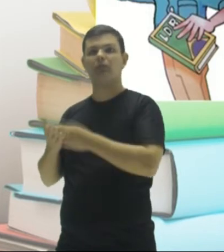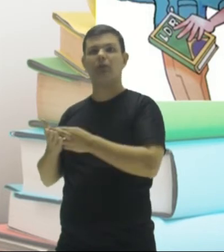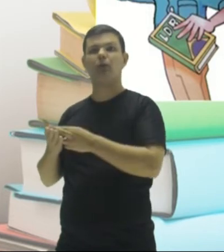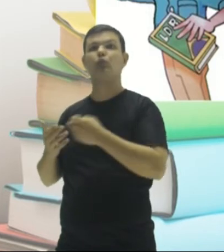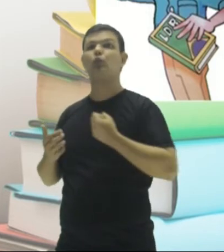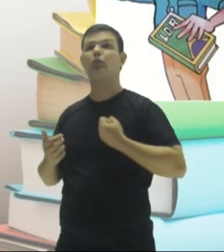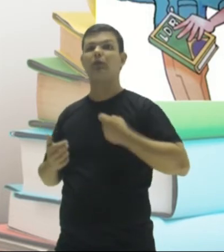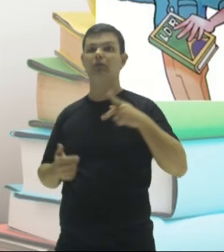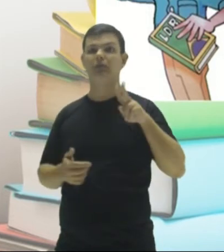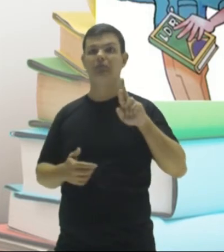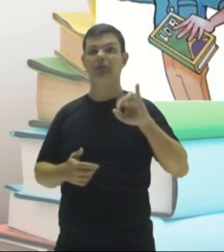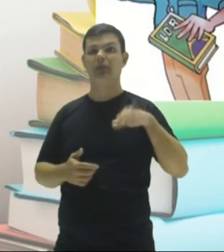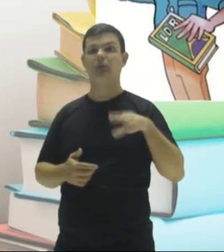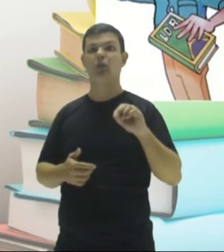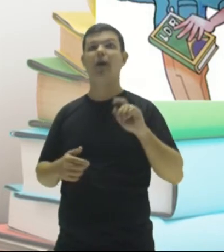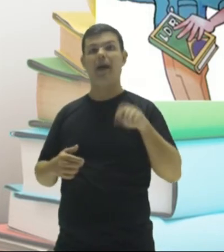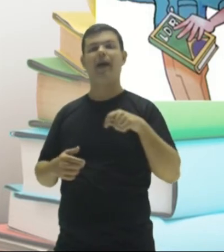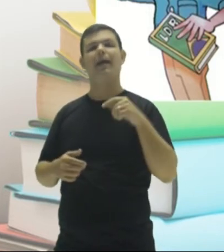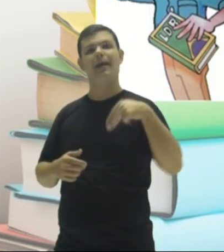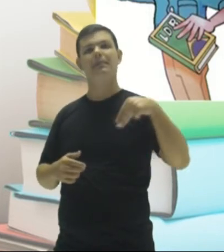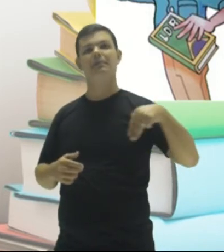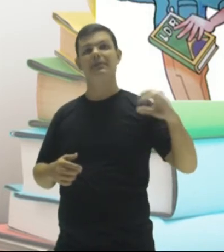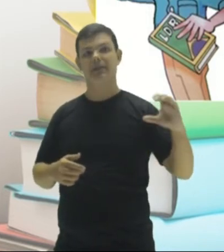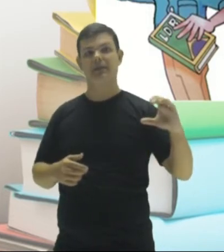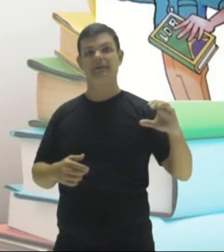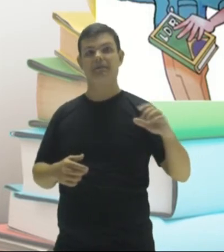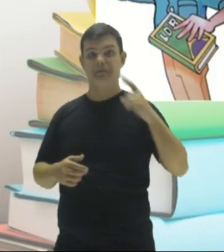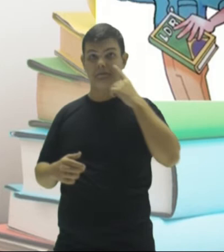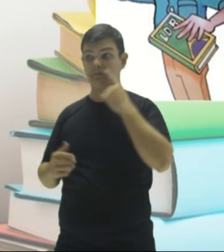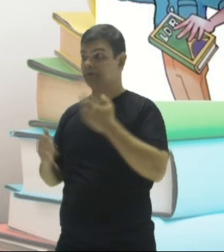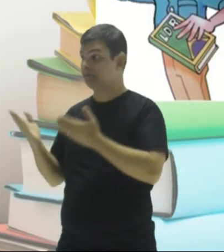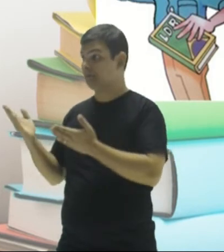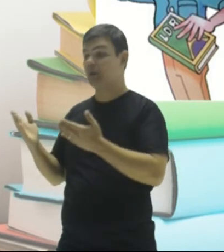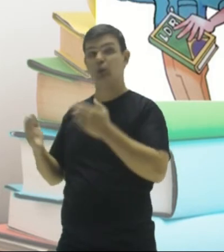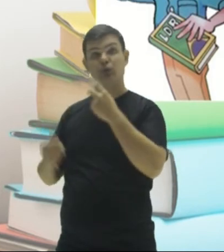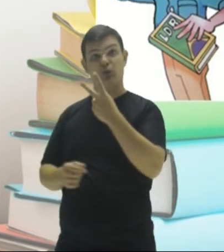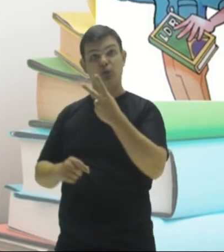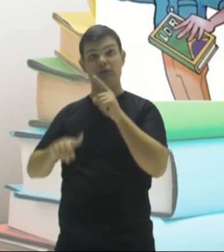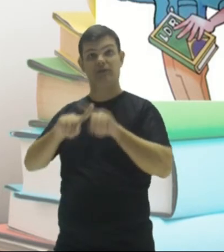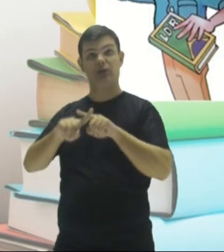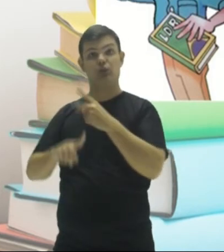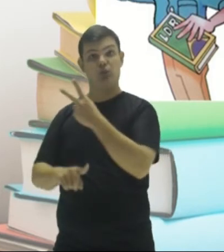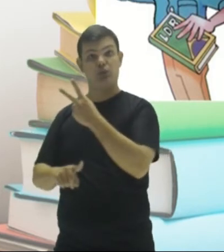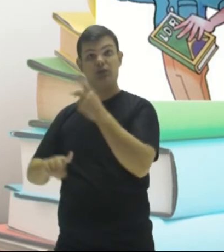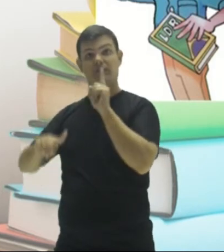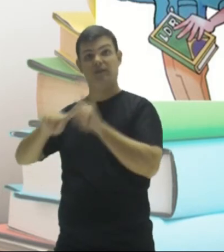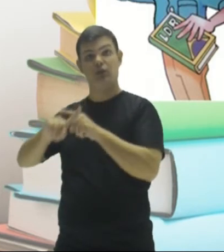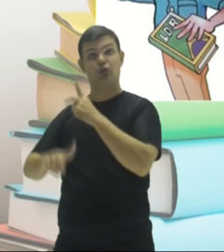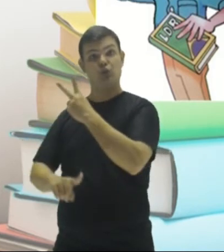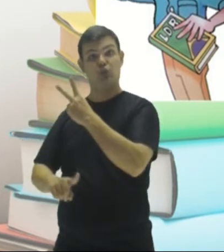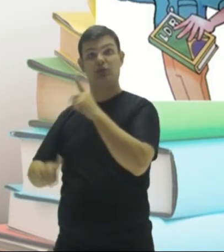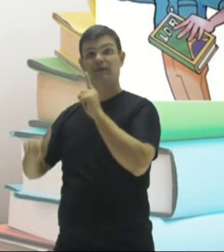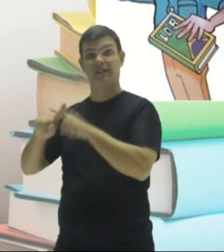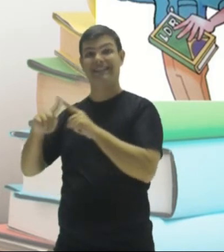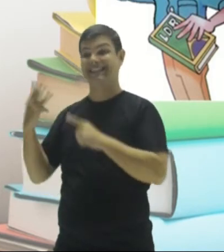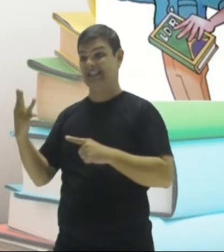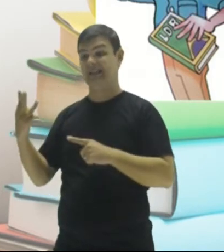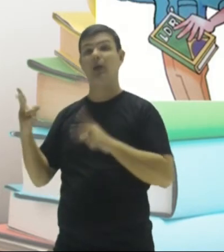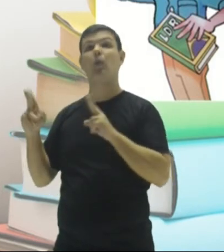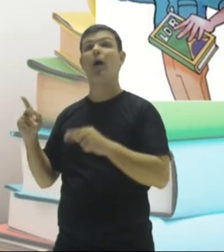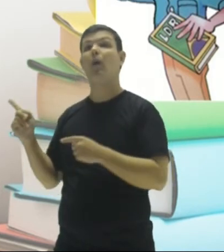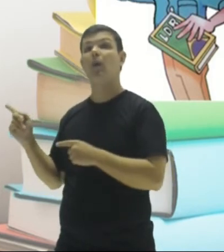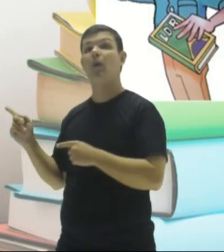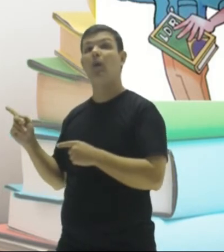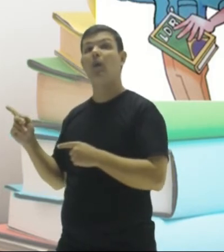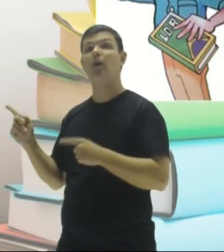Vou achar o MMC aqui, ó. Então, eu pego dois, vezes dois, vezes dois, vezes três, que é igual